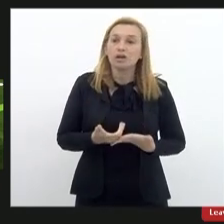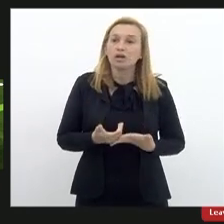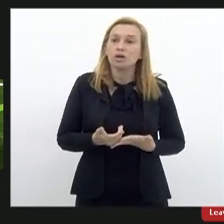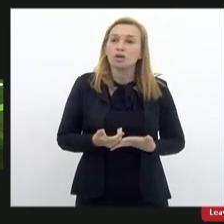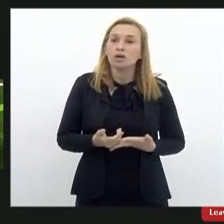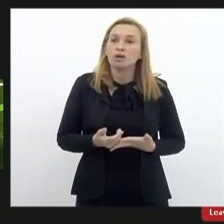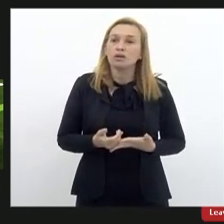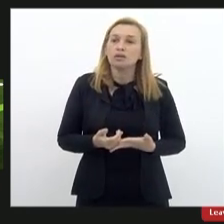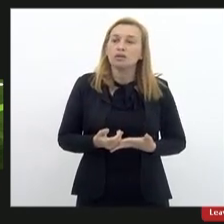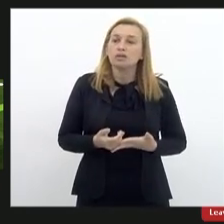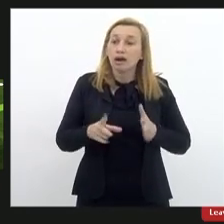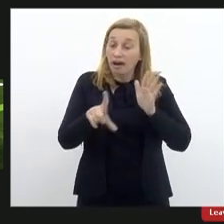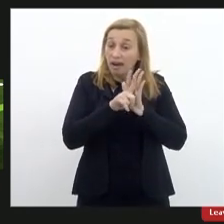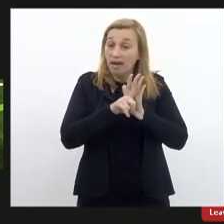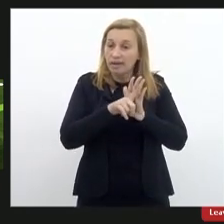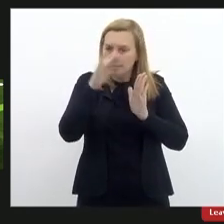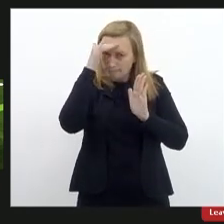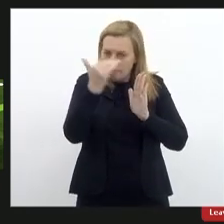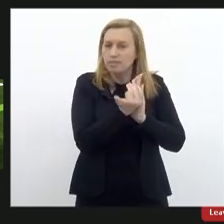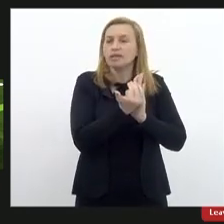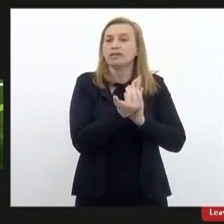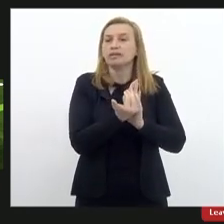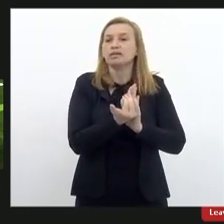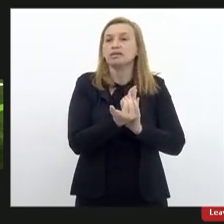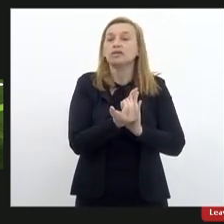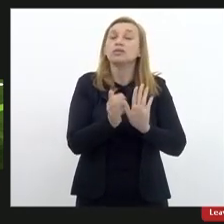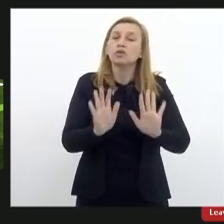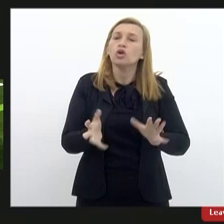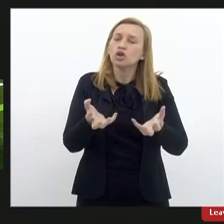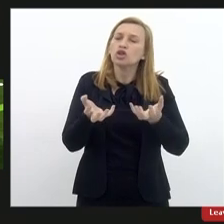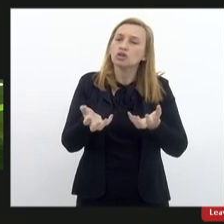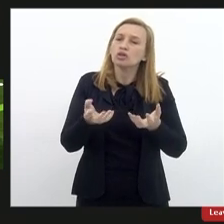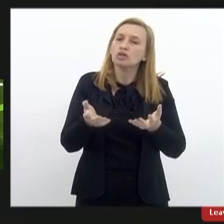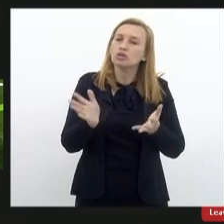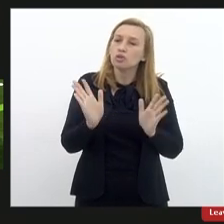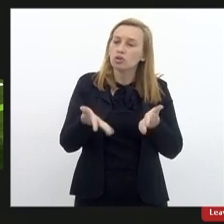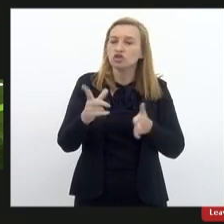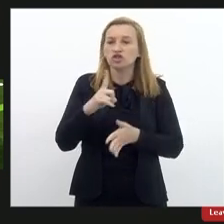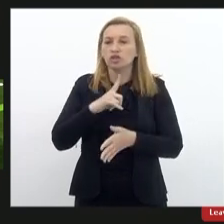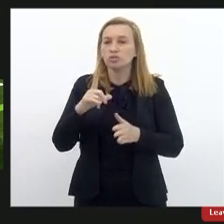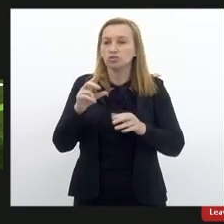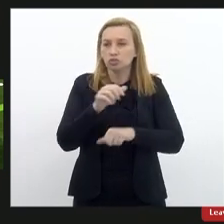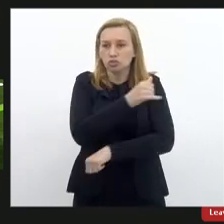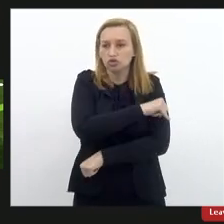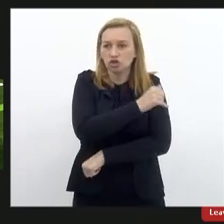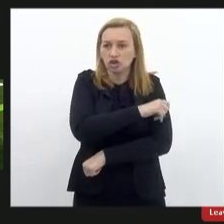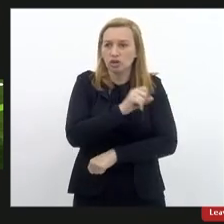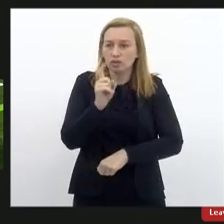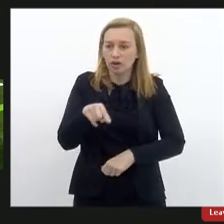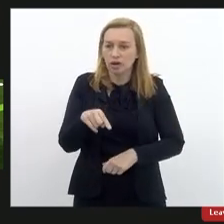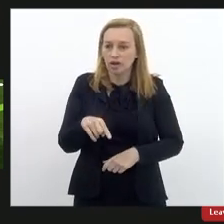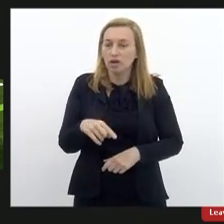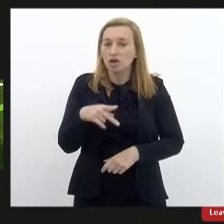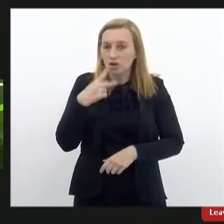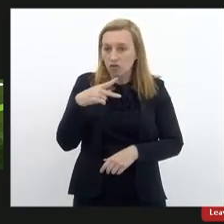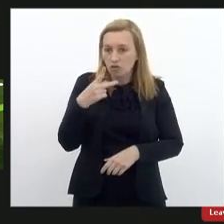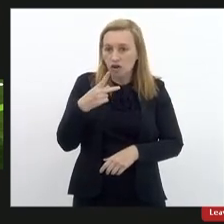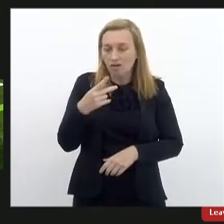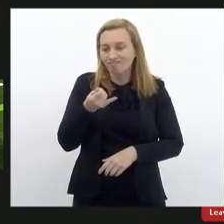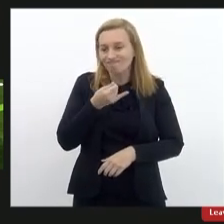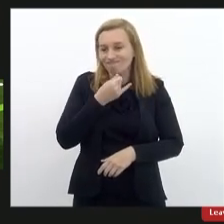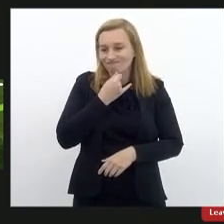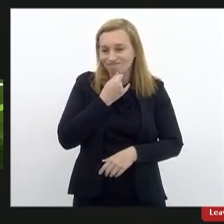a legislação. O que nós temos hoje no Rio de Janeiro e eu falo com muita